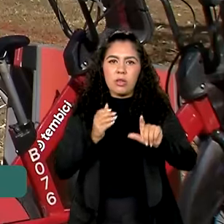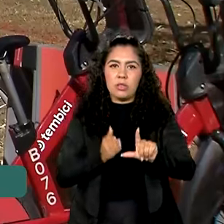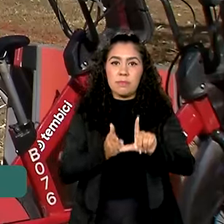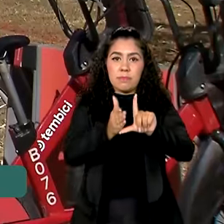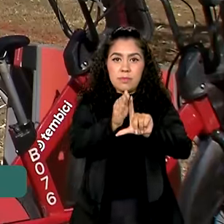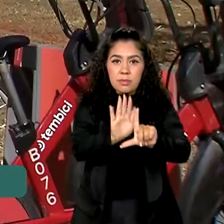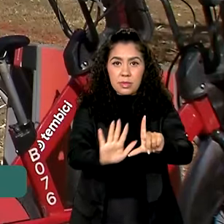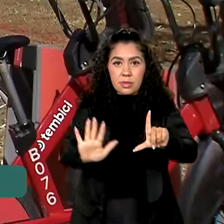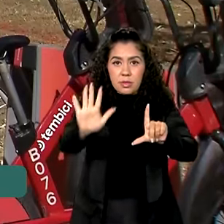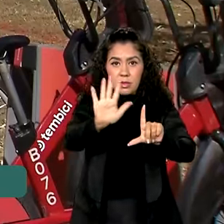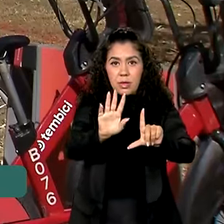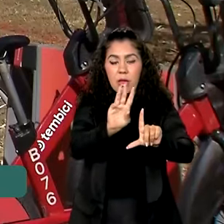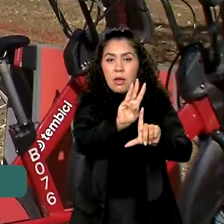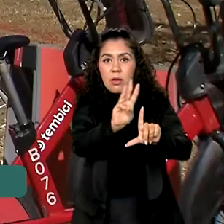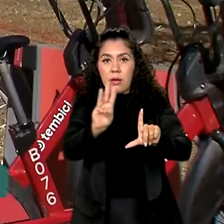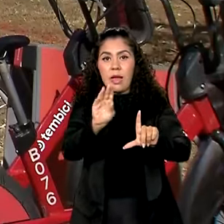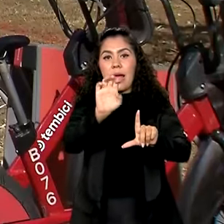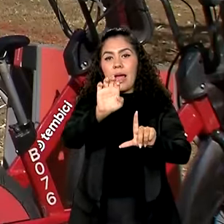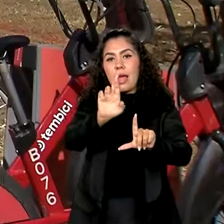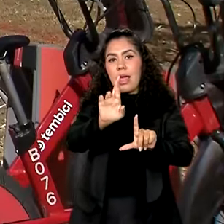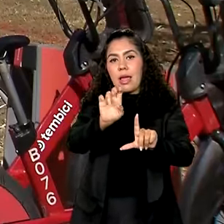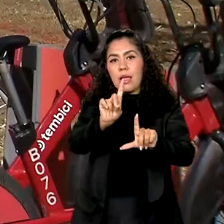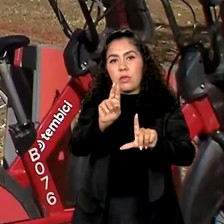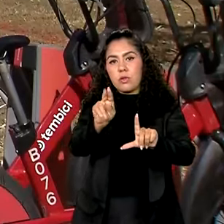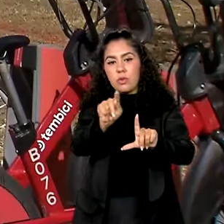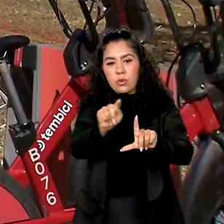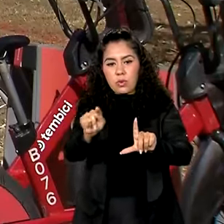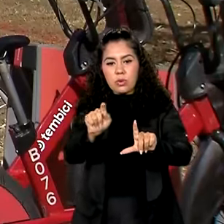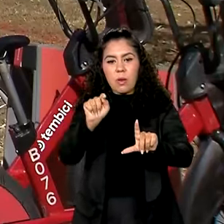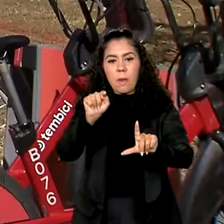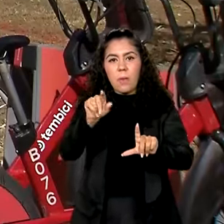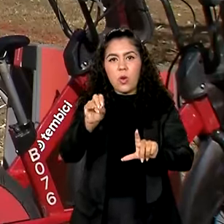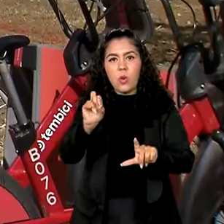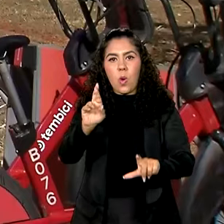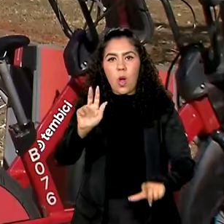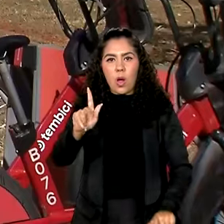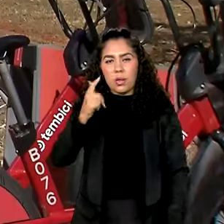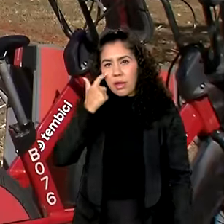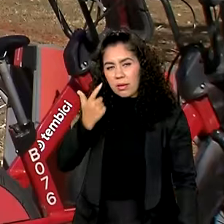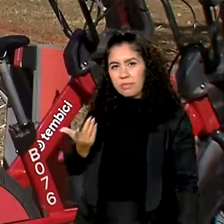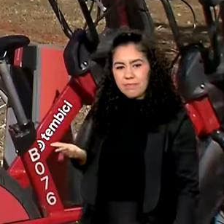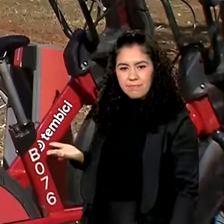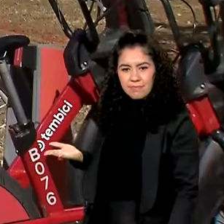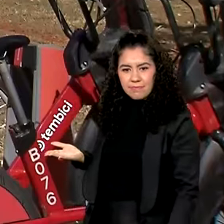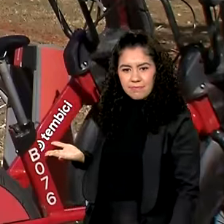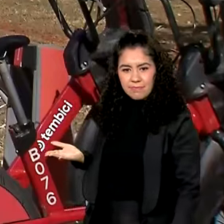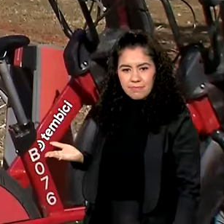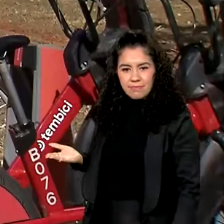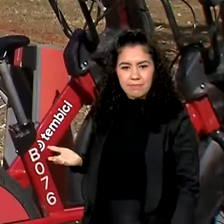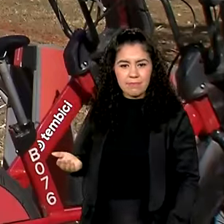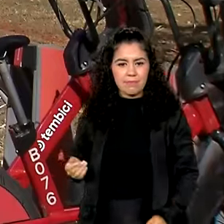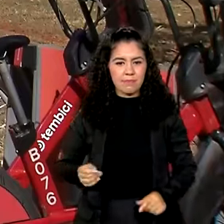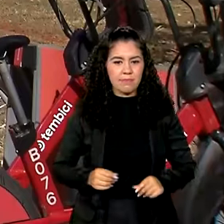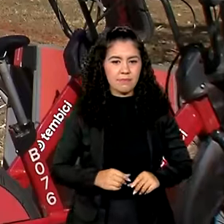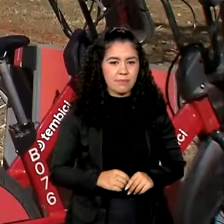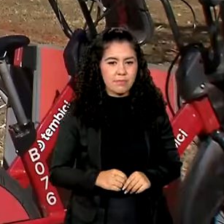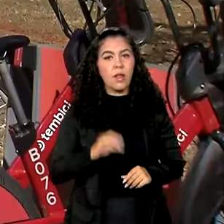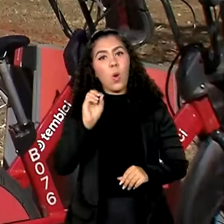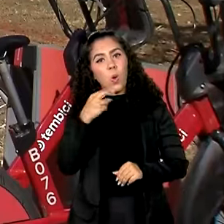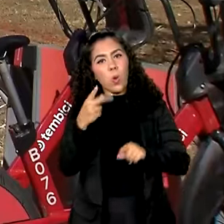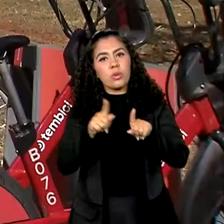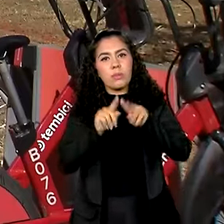plataforma reduz.org.br ou o site do Ministério das Cidades no endereço gov